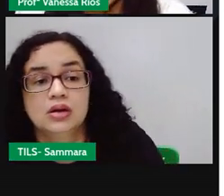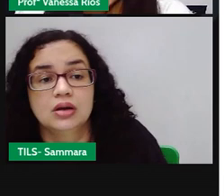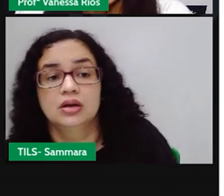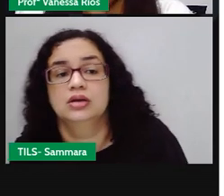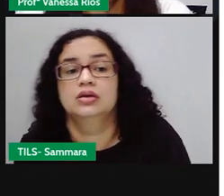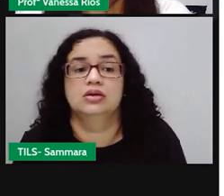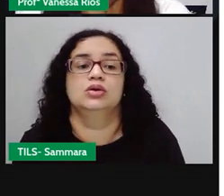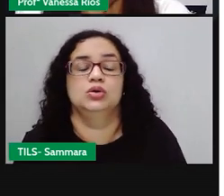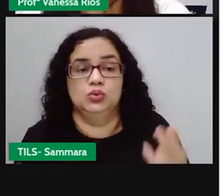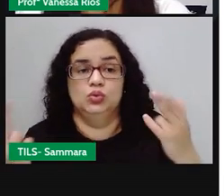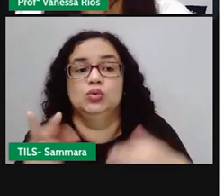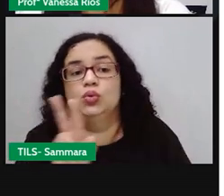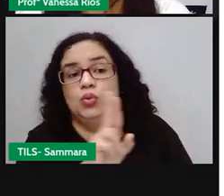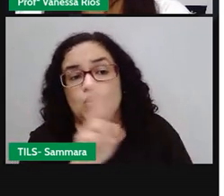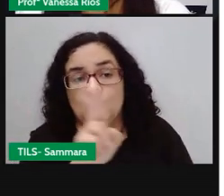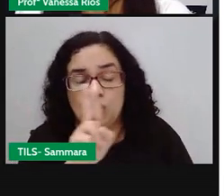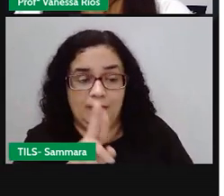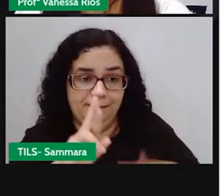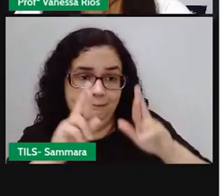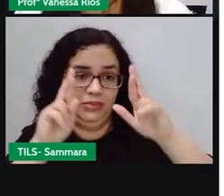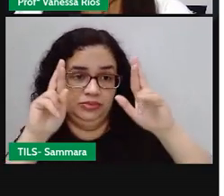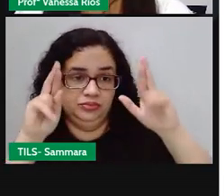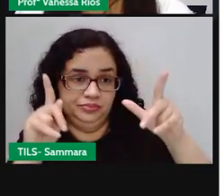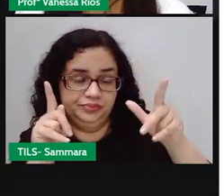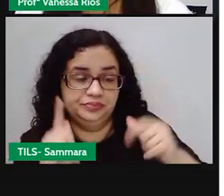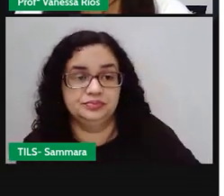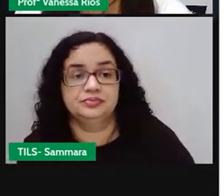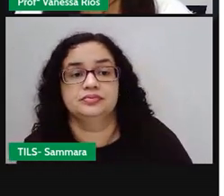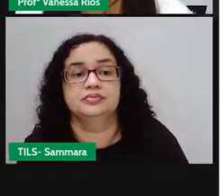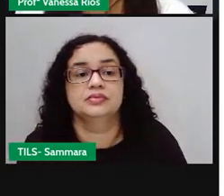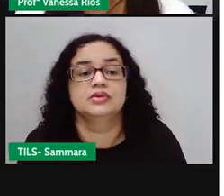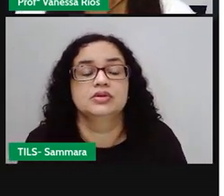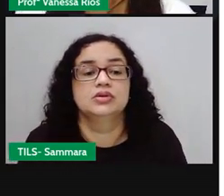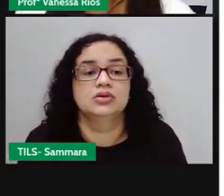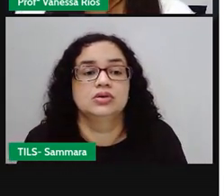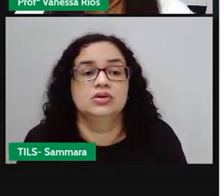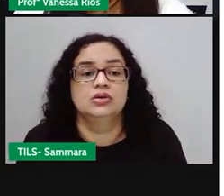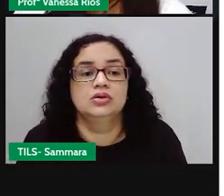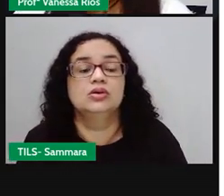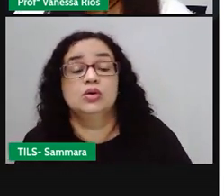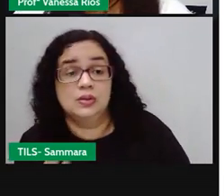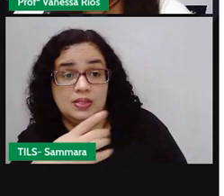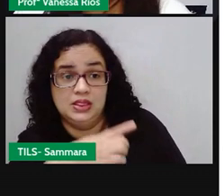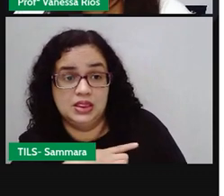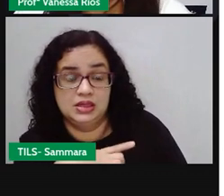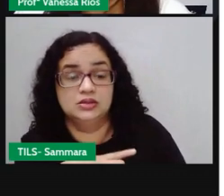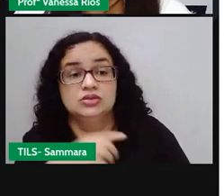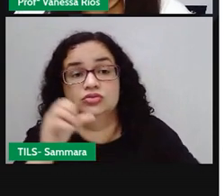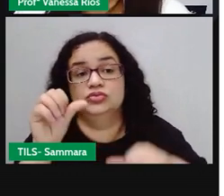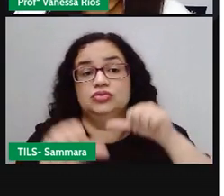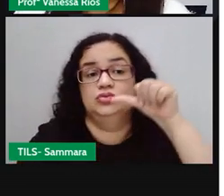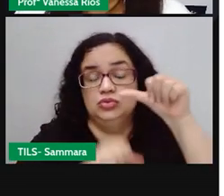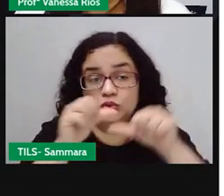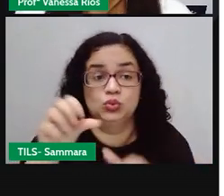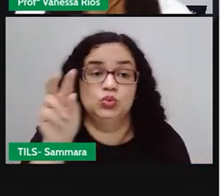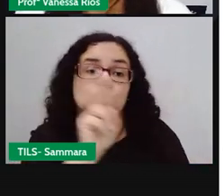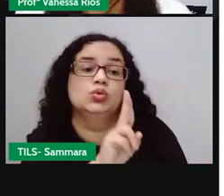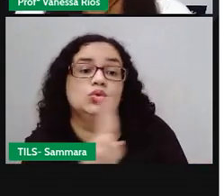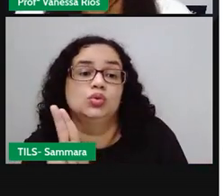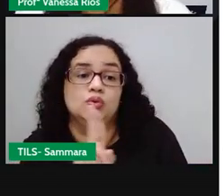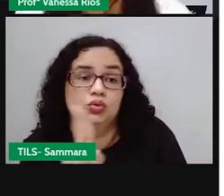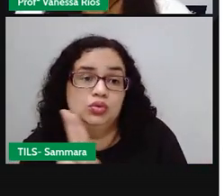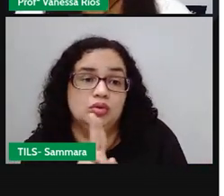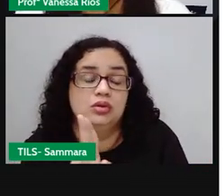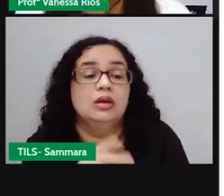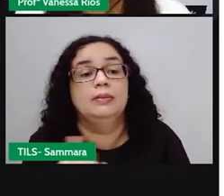os mesmos, né? Mas o nome diferente. Isso mostra para a gente como ocorrem aí as variações nos nomes e também na